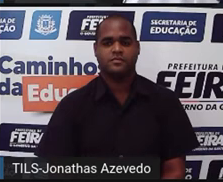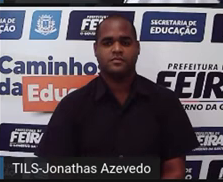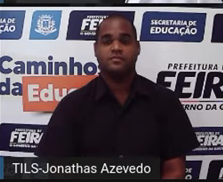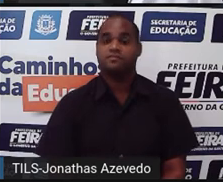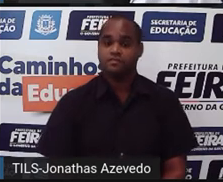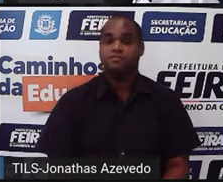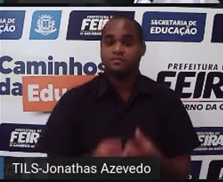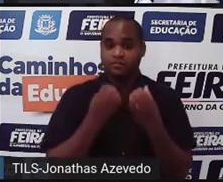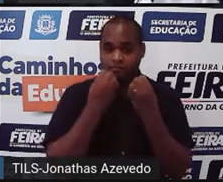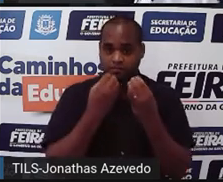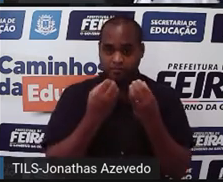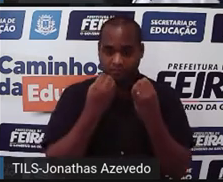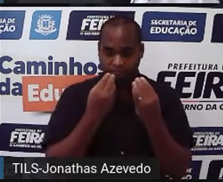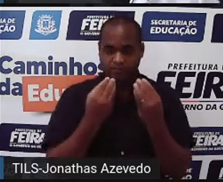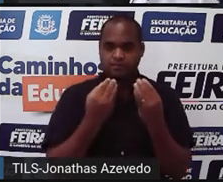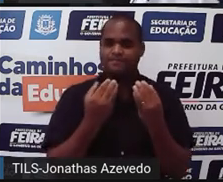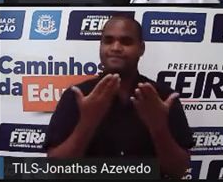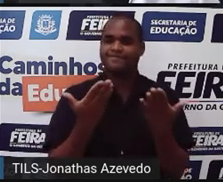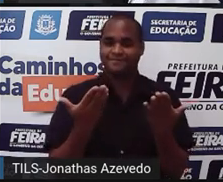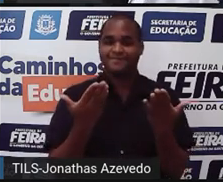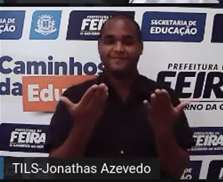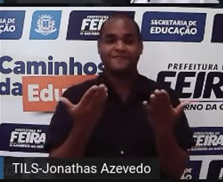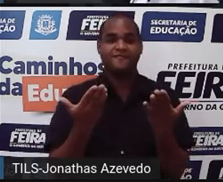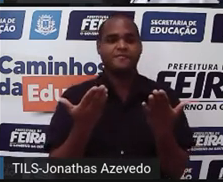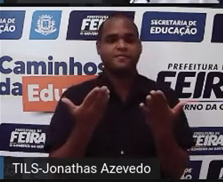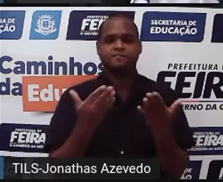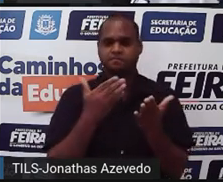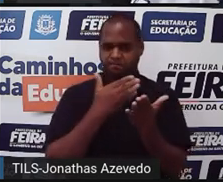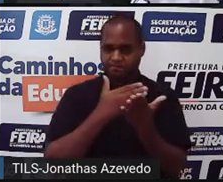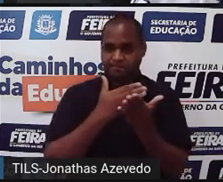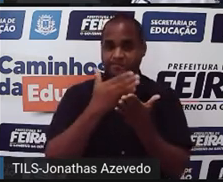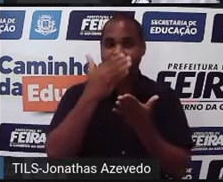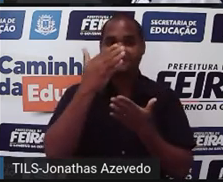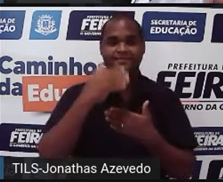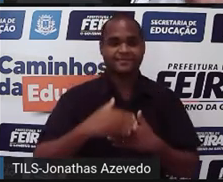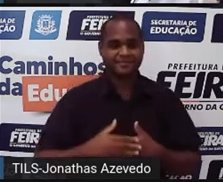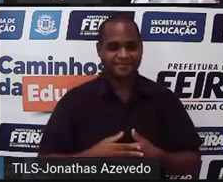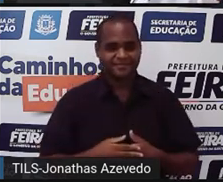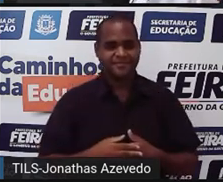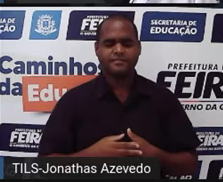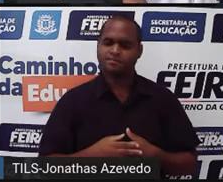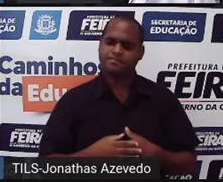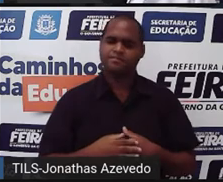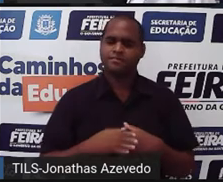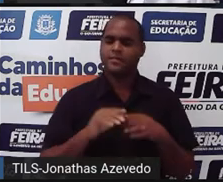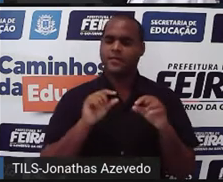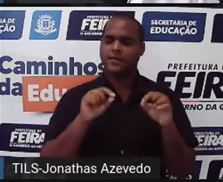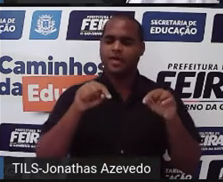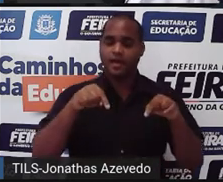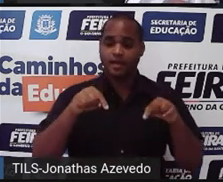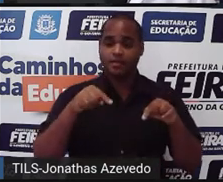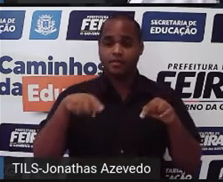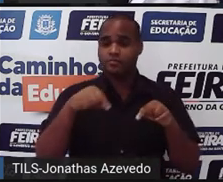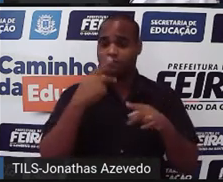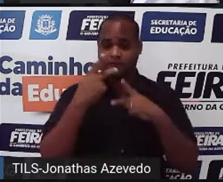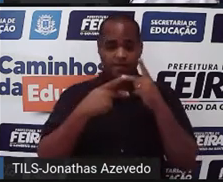Bom, então, é isso aí. Vamos avançar? Se até aqui a gente veio falando da importância